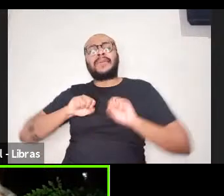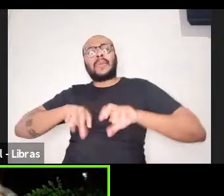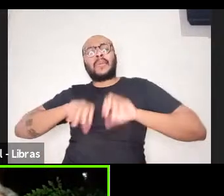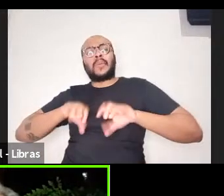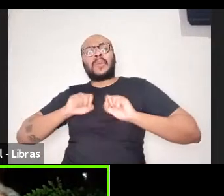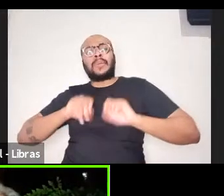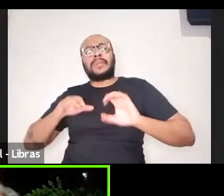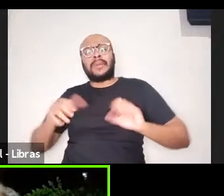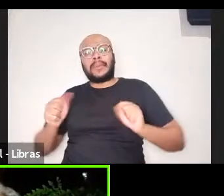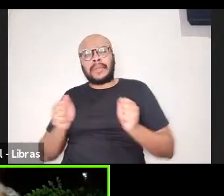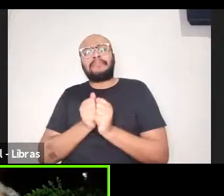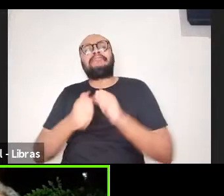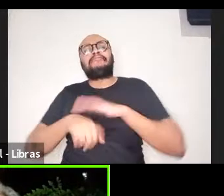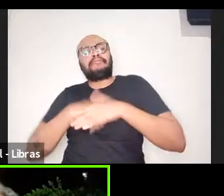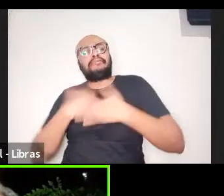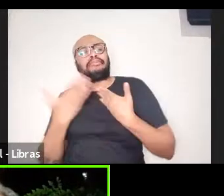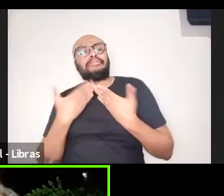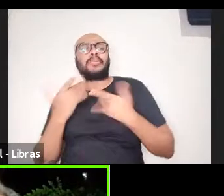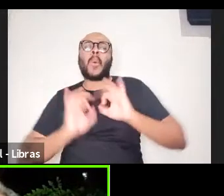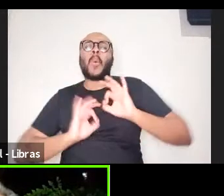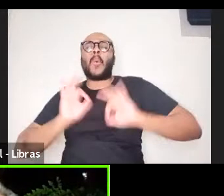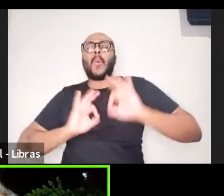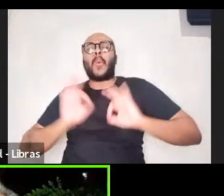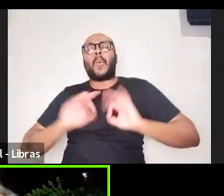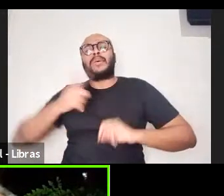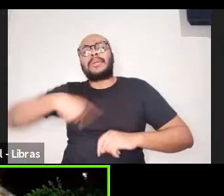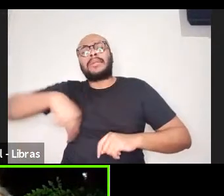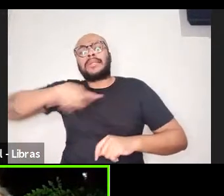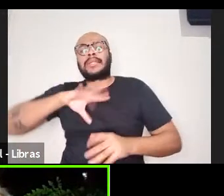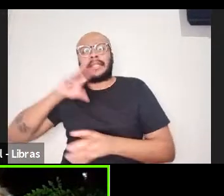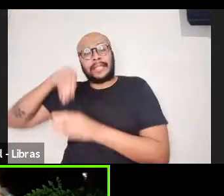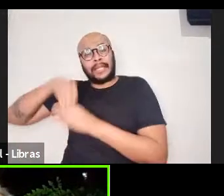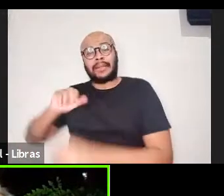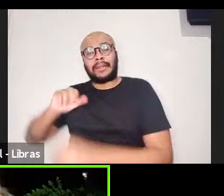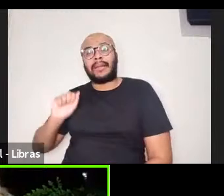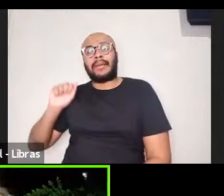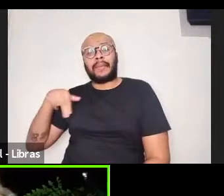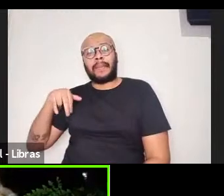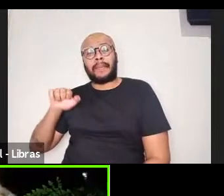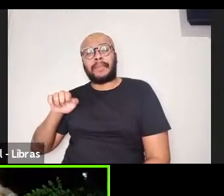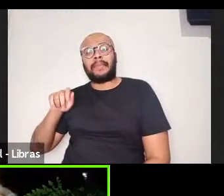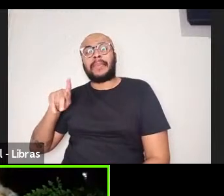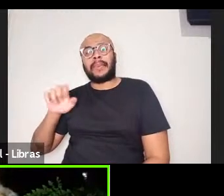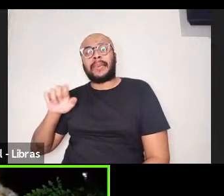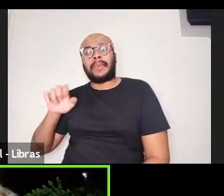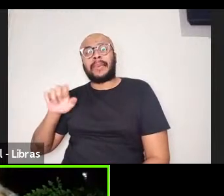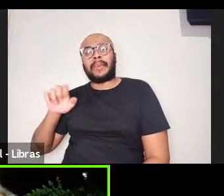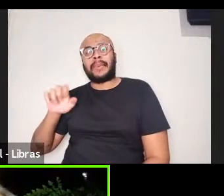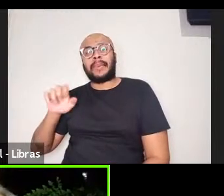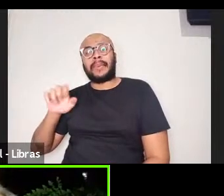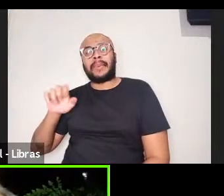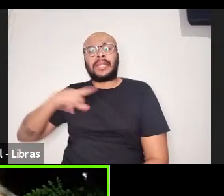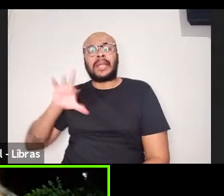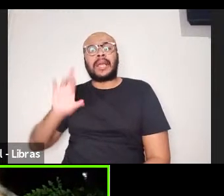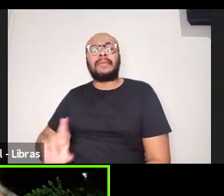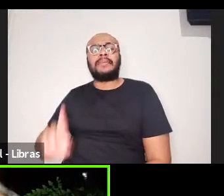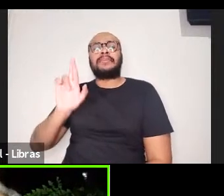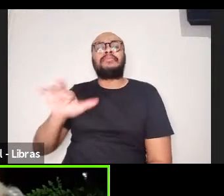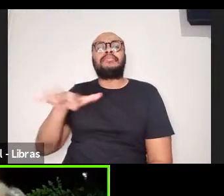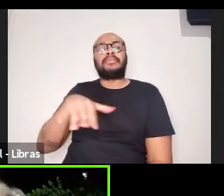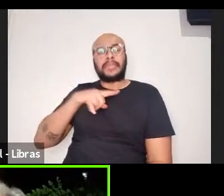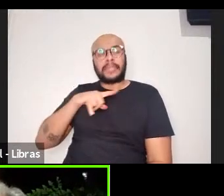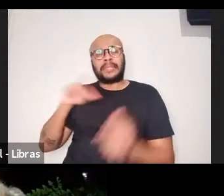que se organiza dentro da Amped, inclusive, como uma instância de representação e